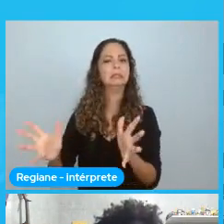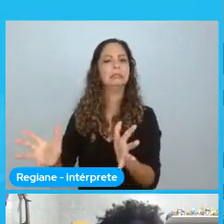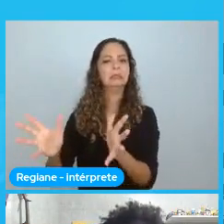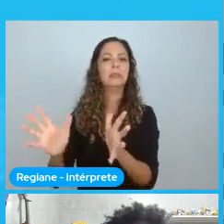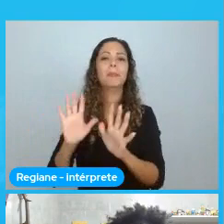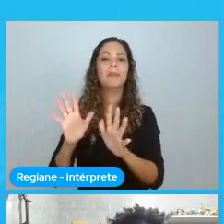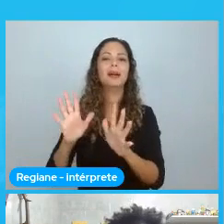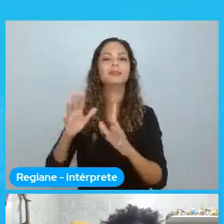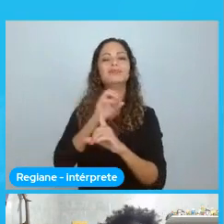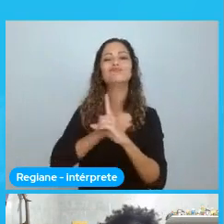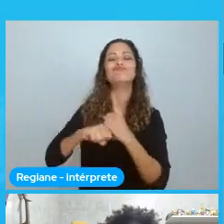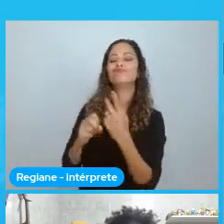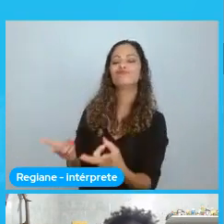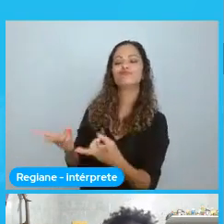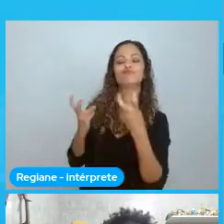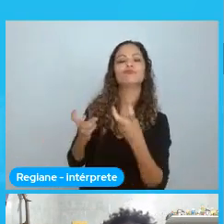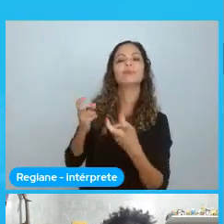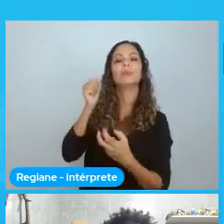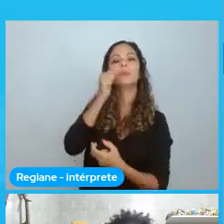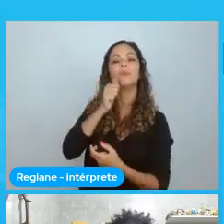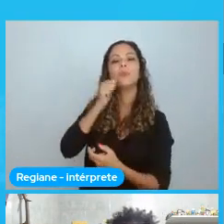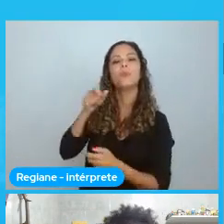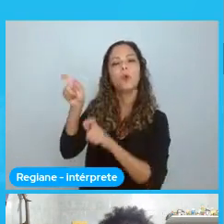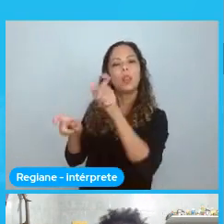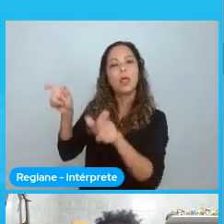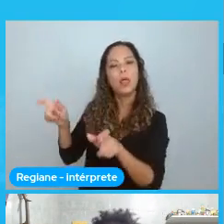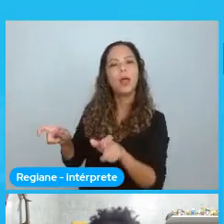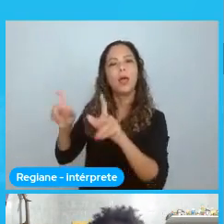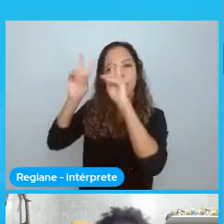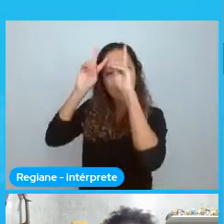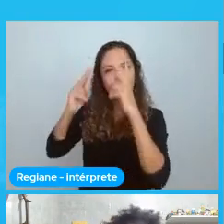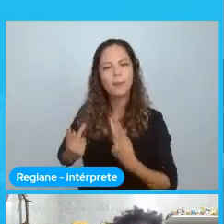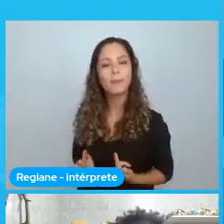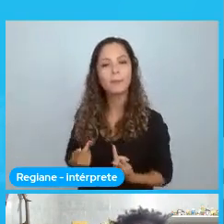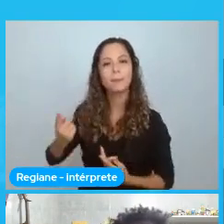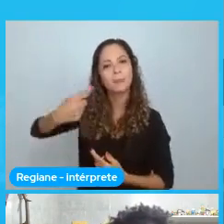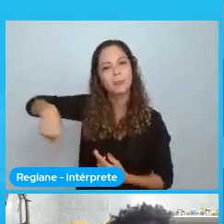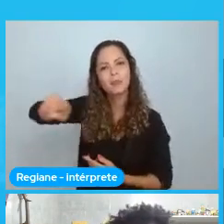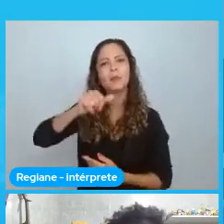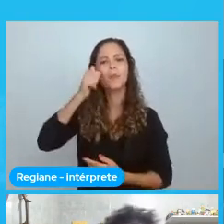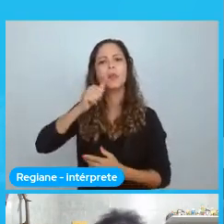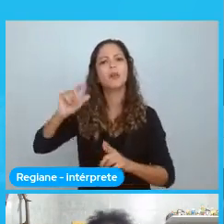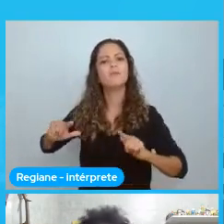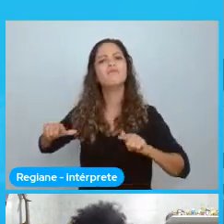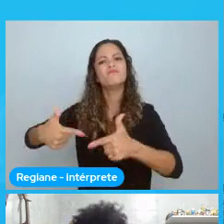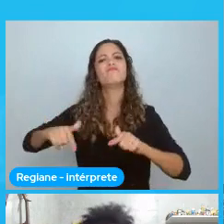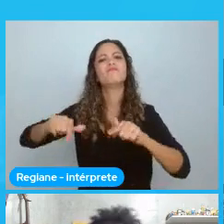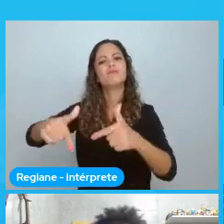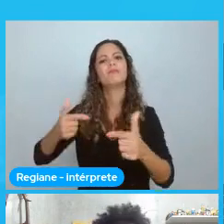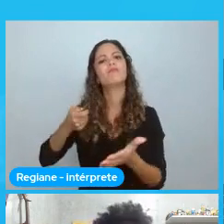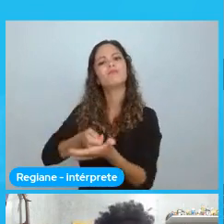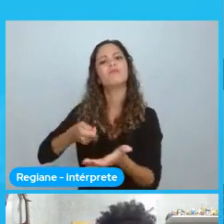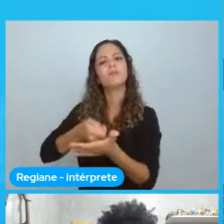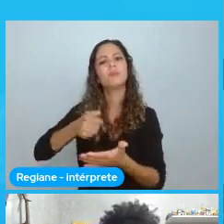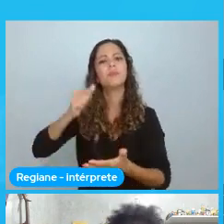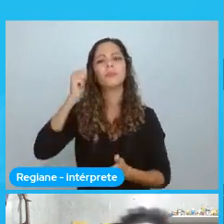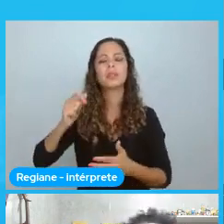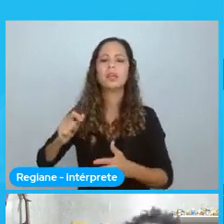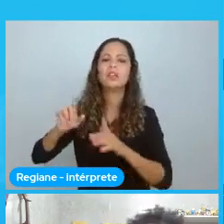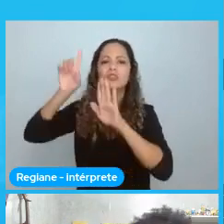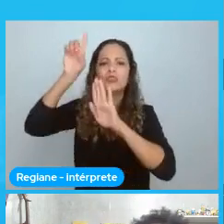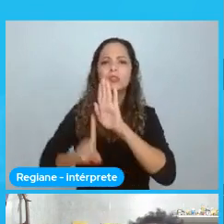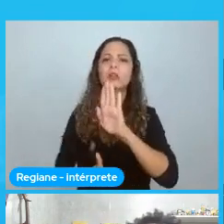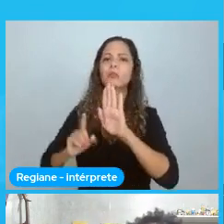As mulheres negras. tiveram que estar fazendo. Estar nesse processo de luta. Reivindicando sobre seus direitos. Porque embora existisse. Uma luta feminina acontecendo.